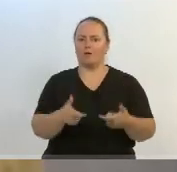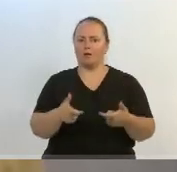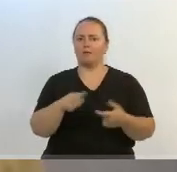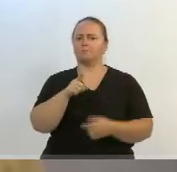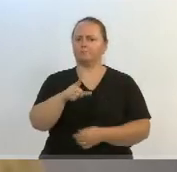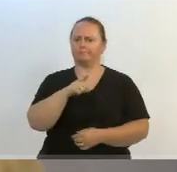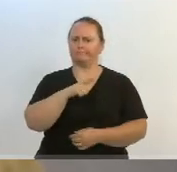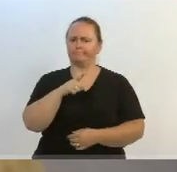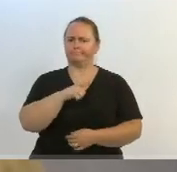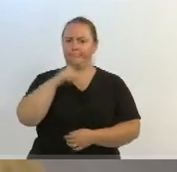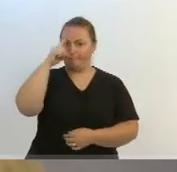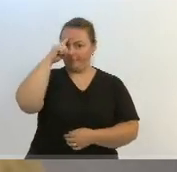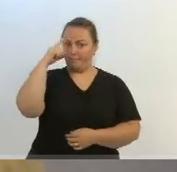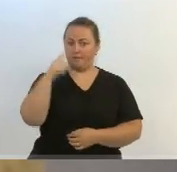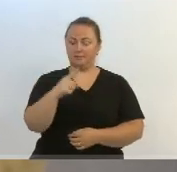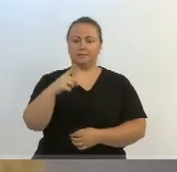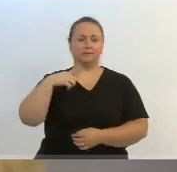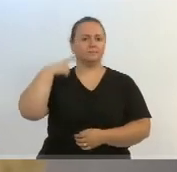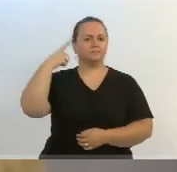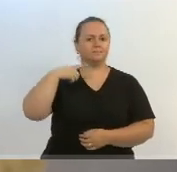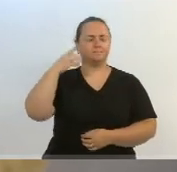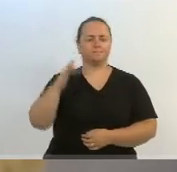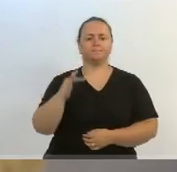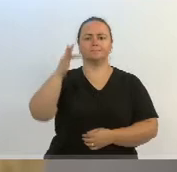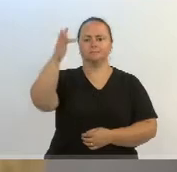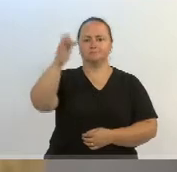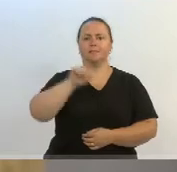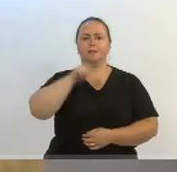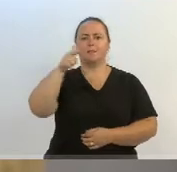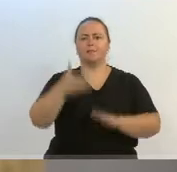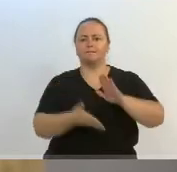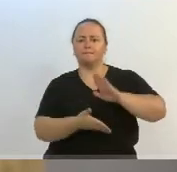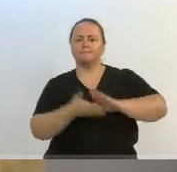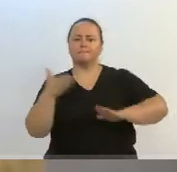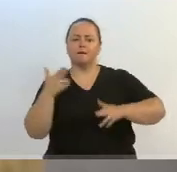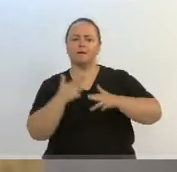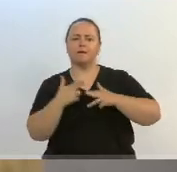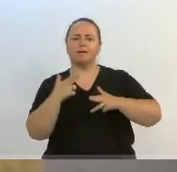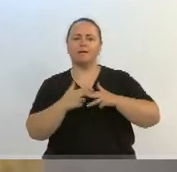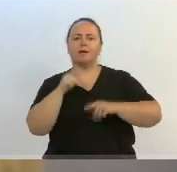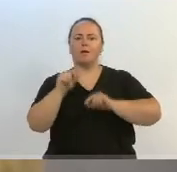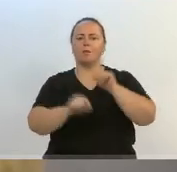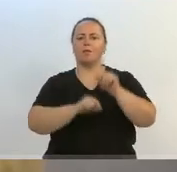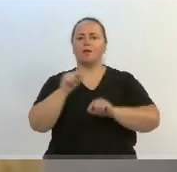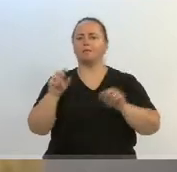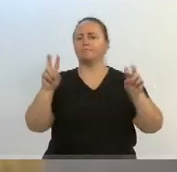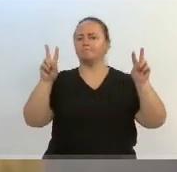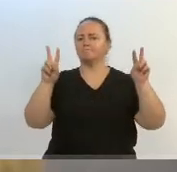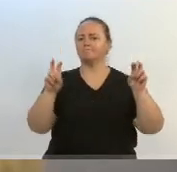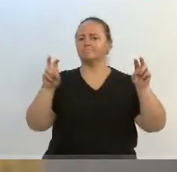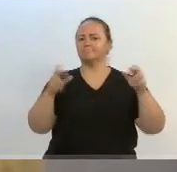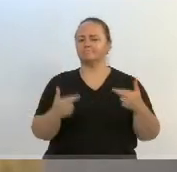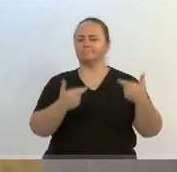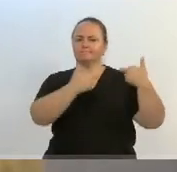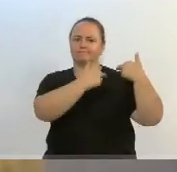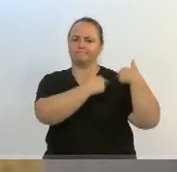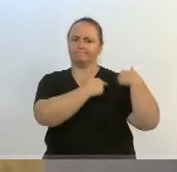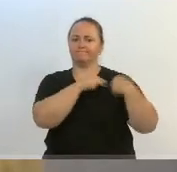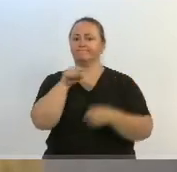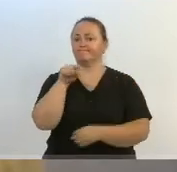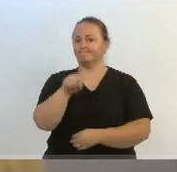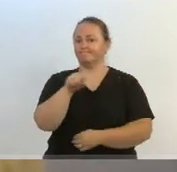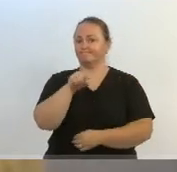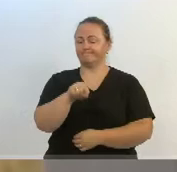como mandato de deputado federal e fugir das questões relacionadas às suas responsabilidades, se